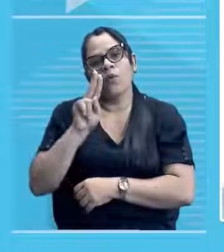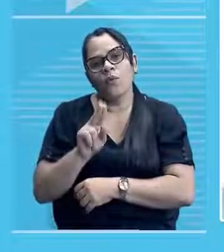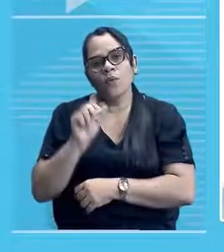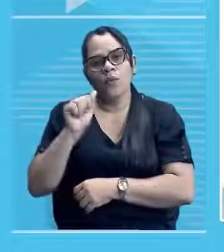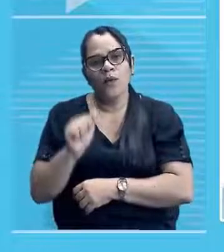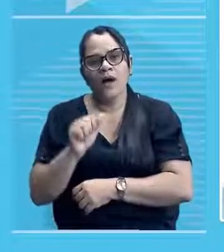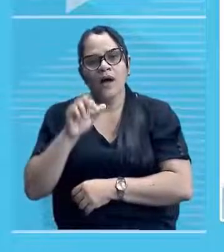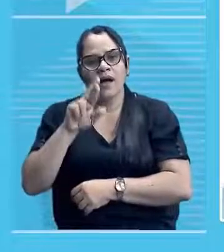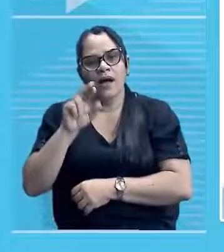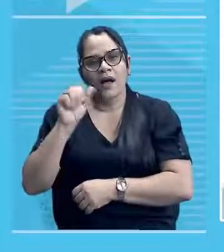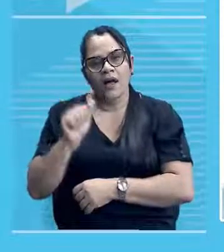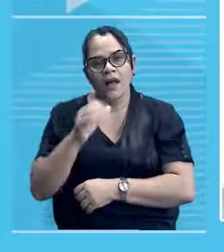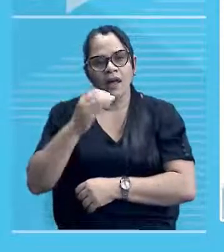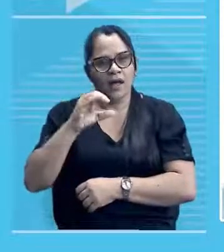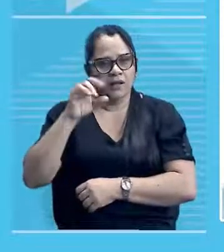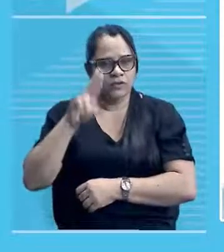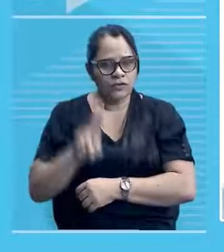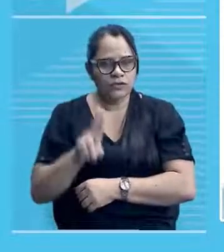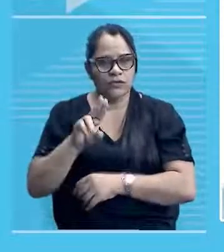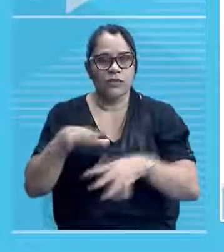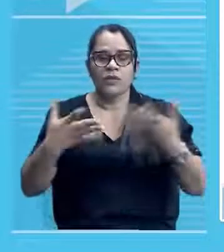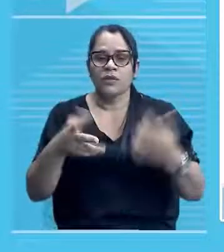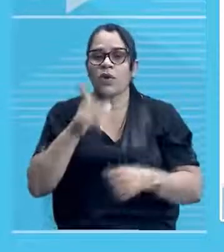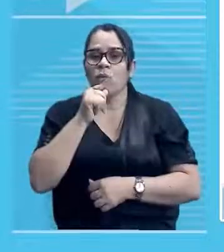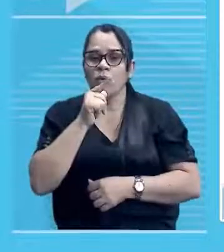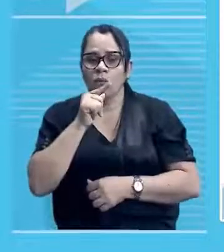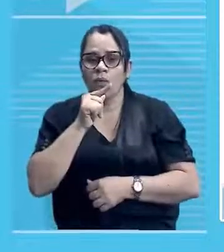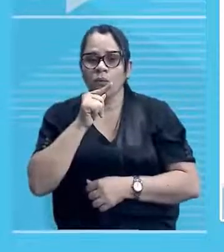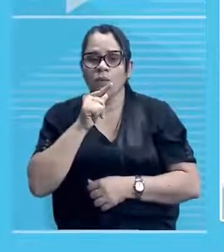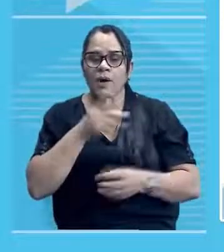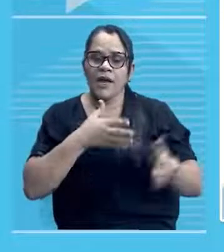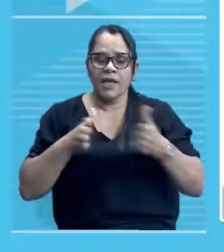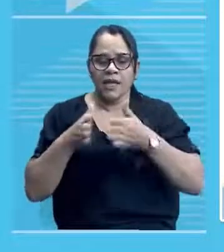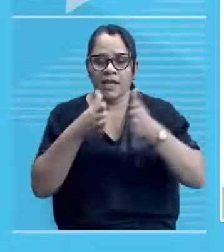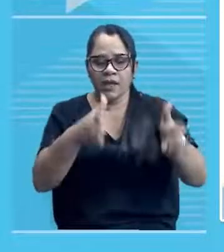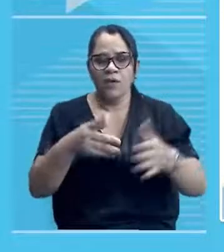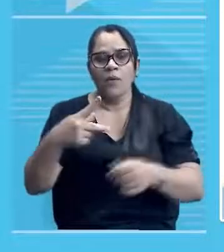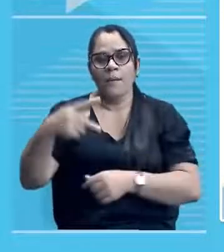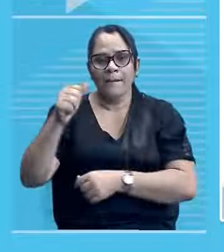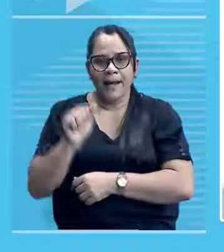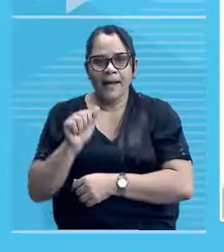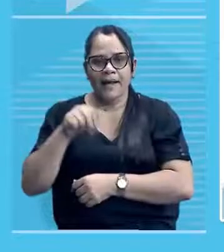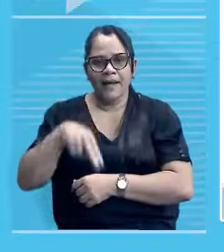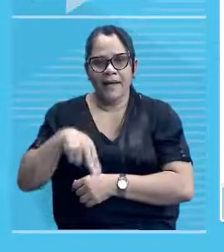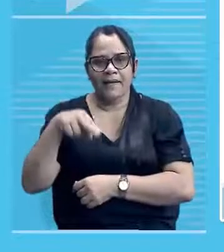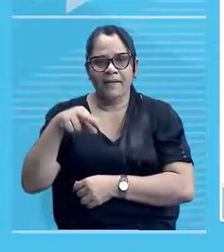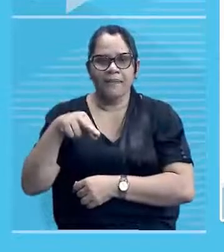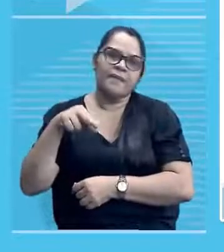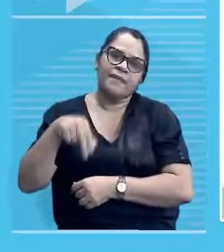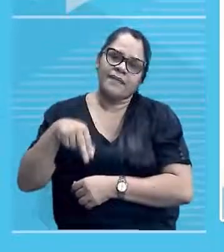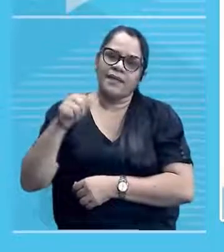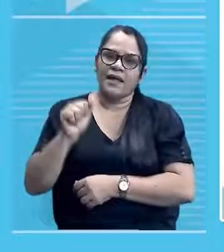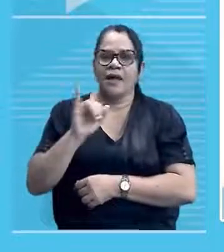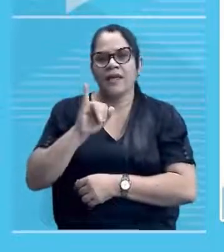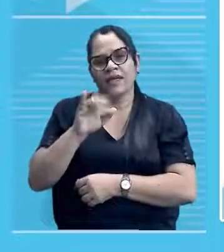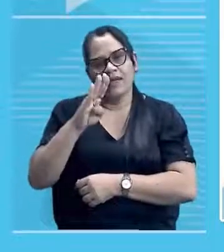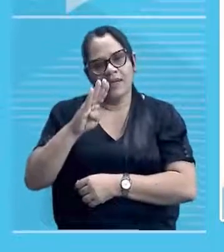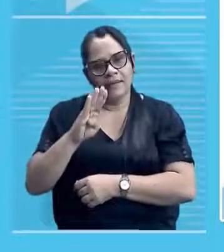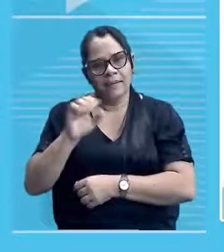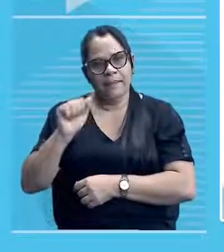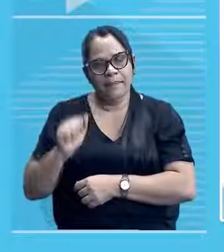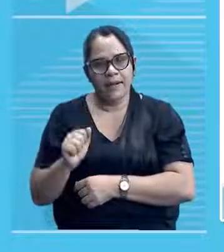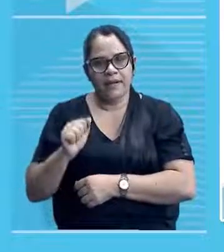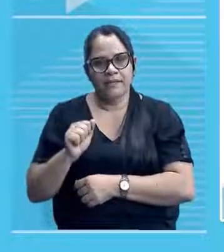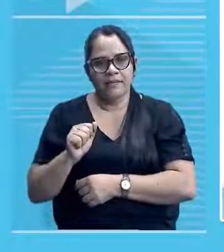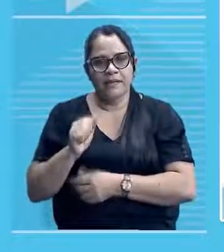Como nós já destacamos aqui em outro momento, o rio Parnaíba, ele... Ao se aproximar do litoral, né? Ele divide